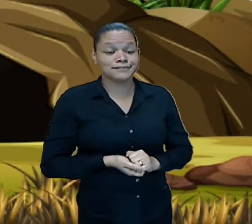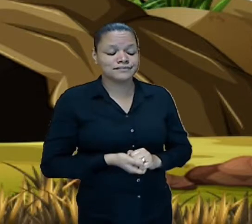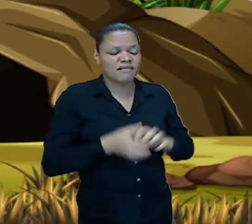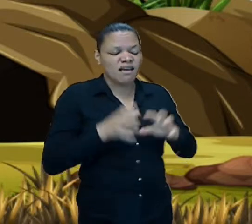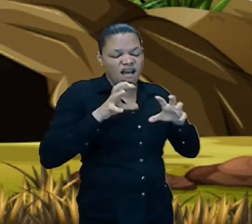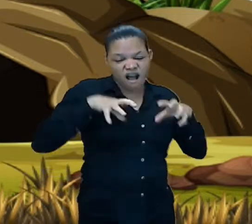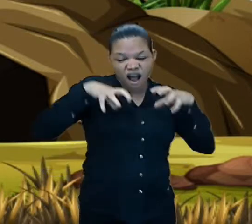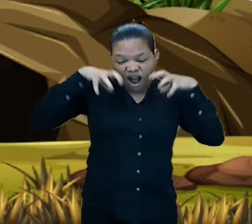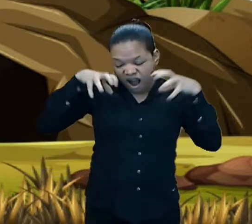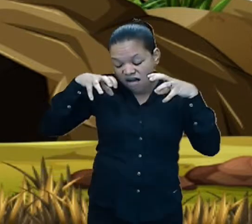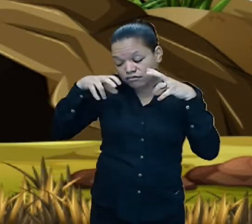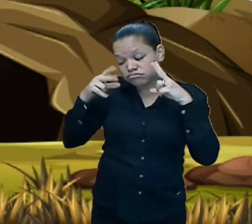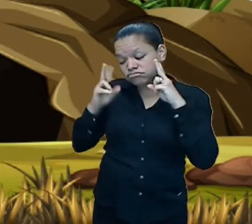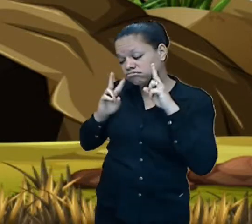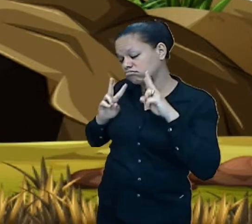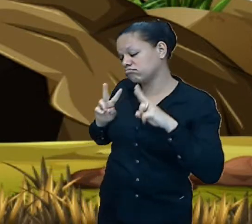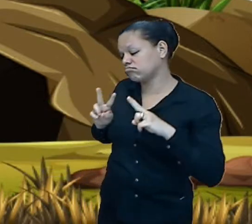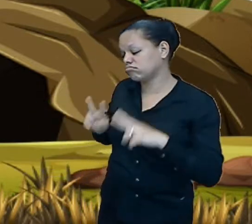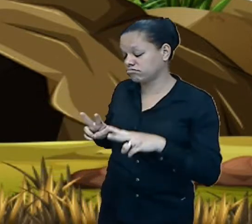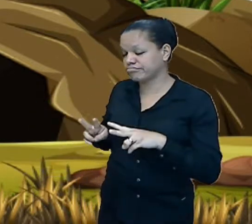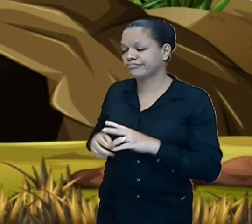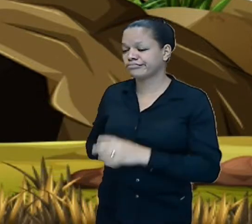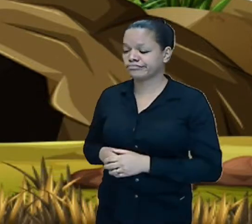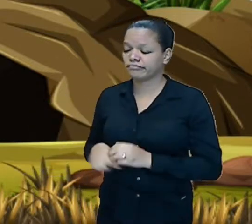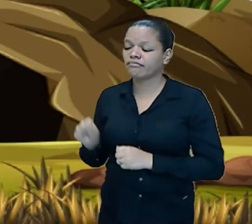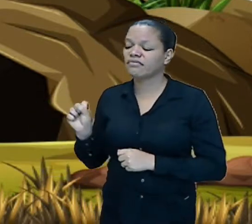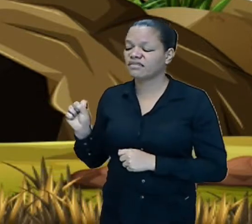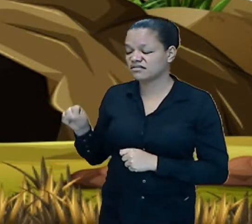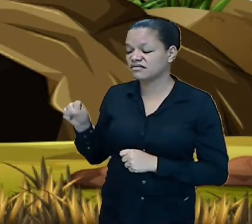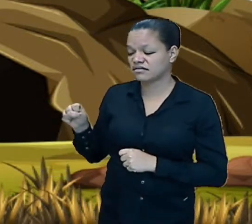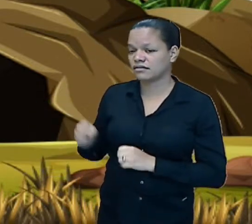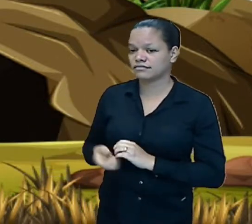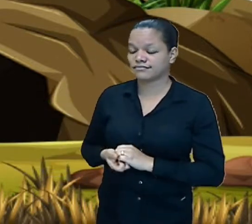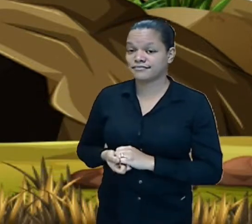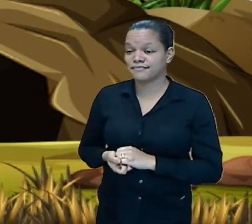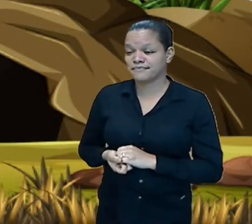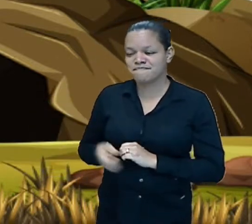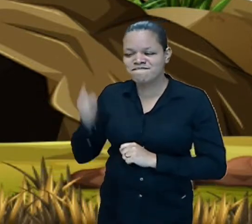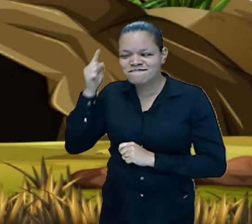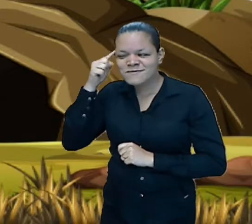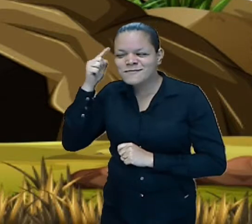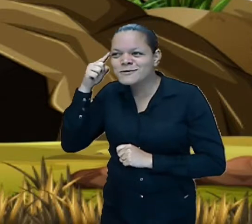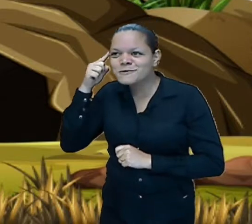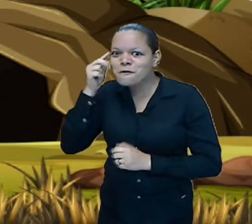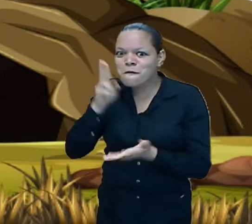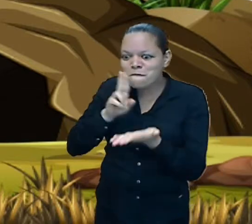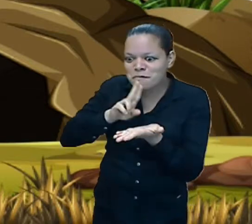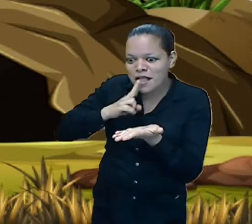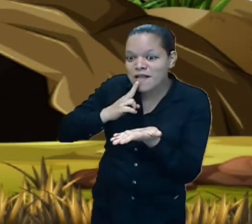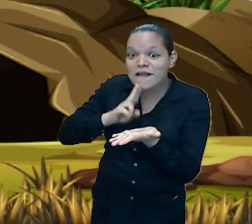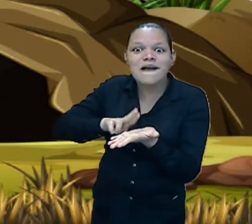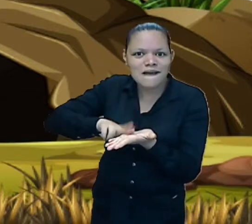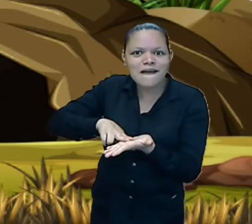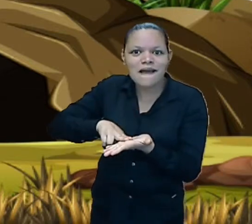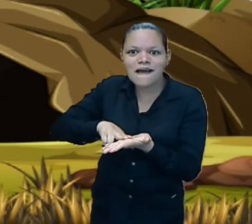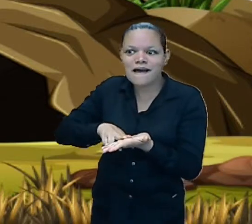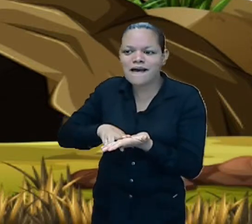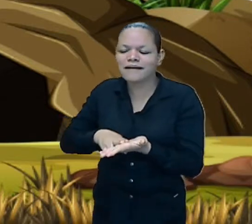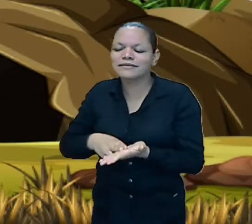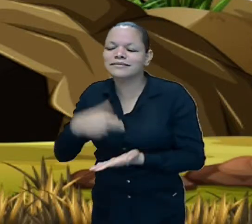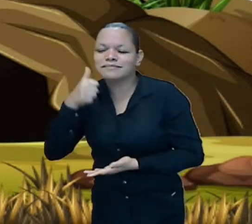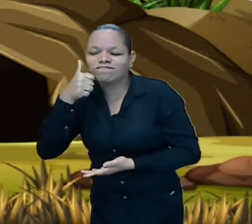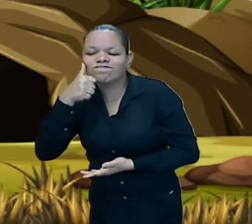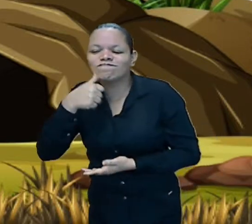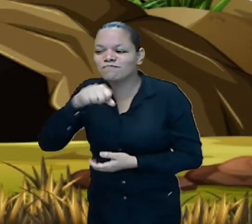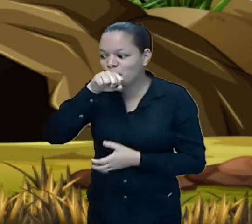brilharem. Seria uma carta da mamãe monstro? Ficou todo empolgado e foi logo